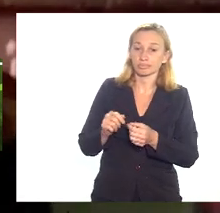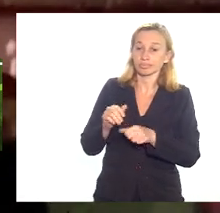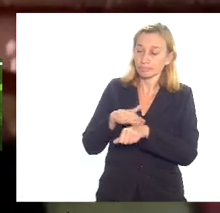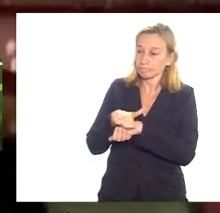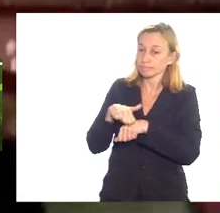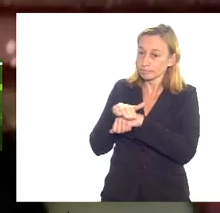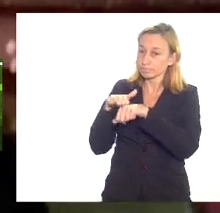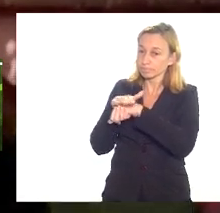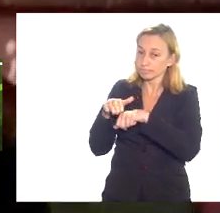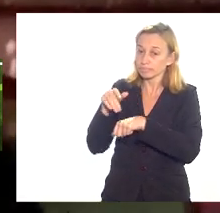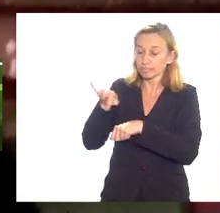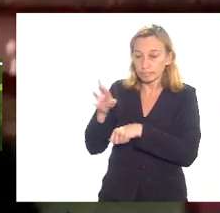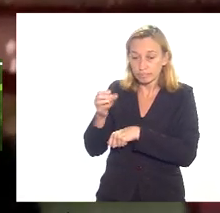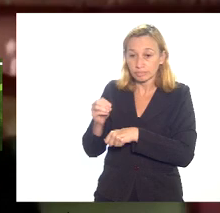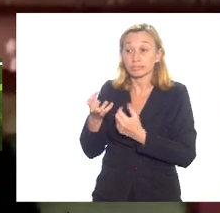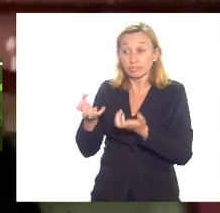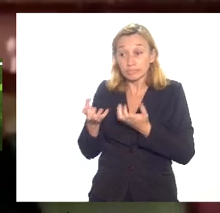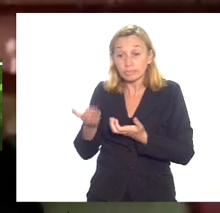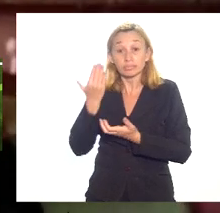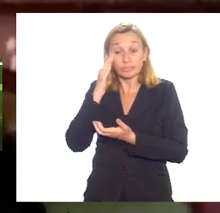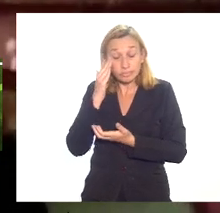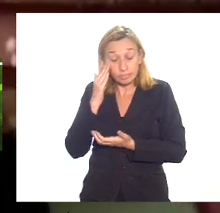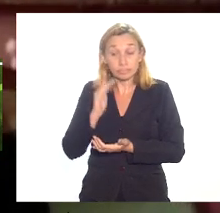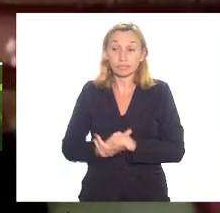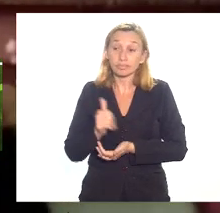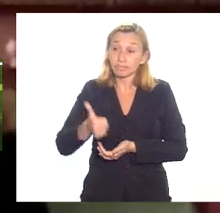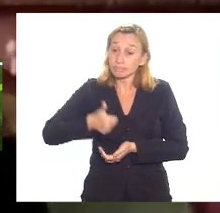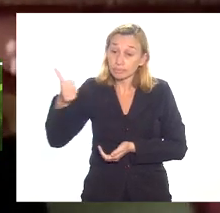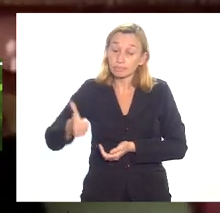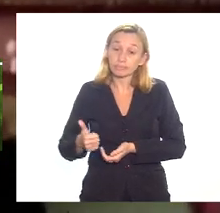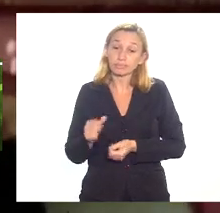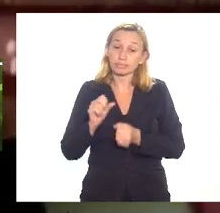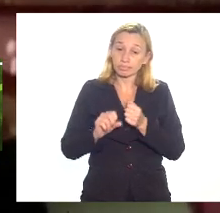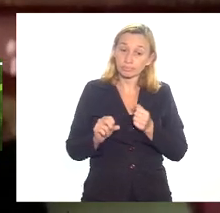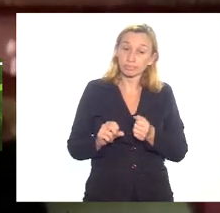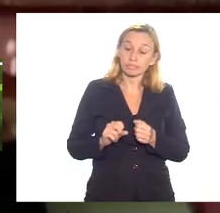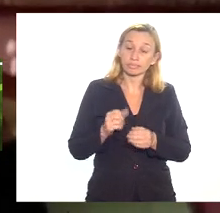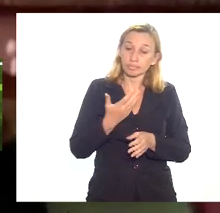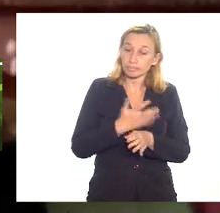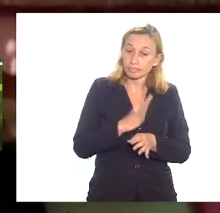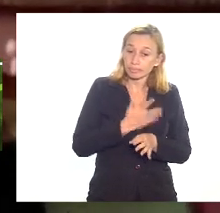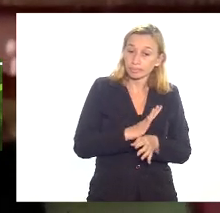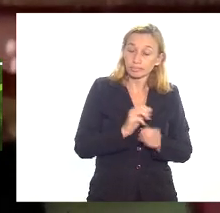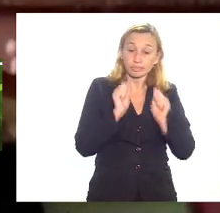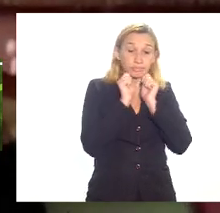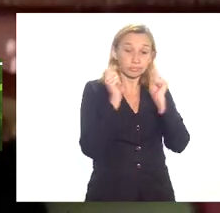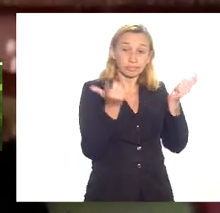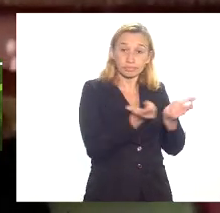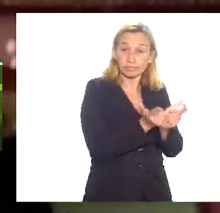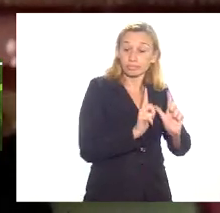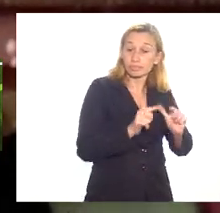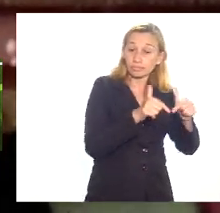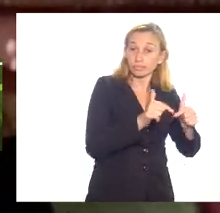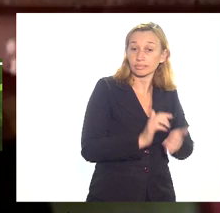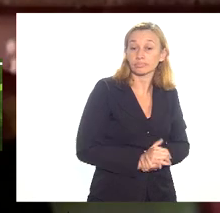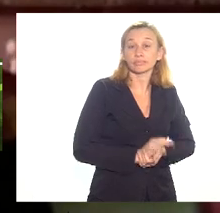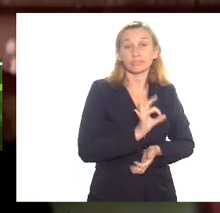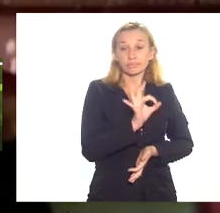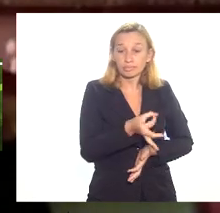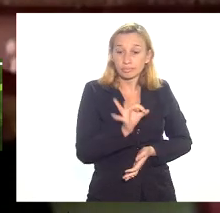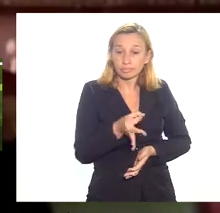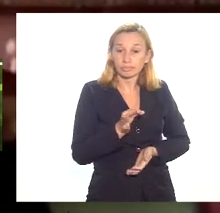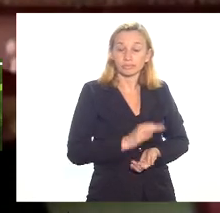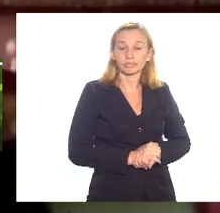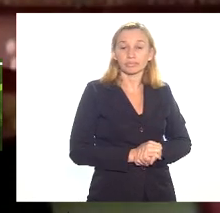aprender a gente quer entender o que a gente está fazendo para imprimir na nossa prática legislativa de fato